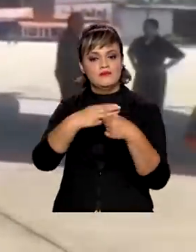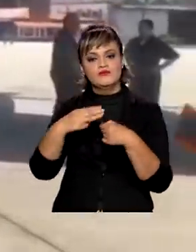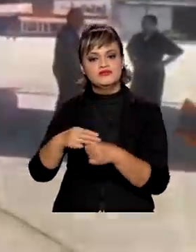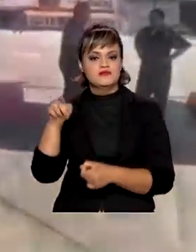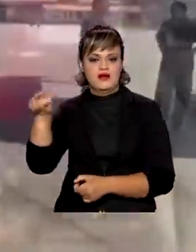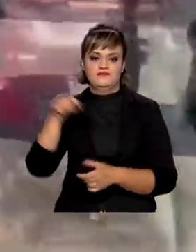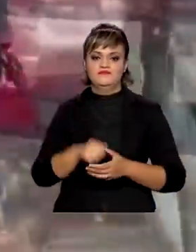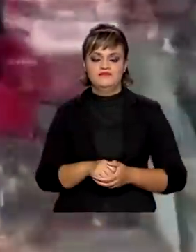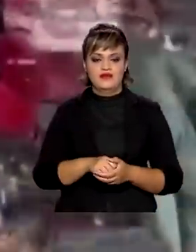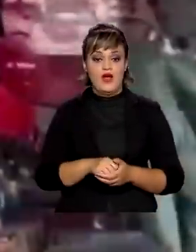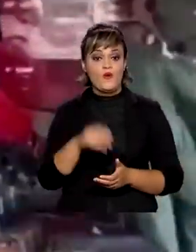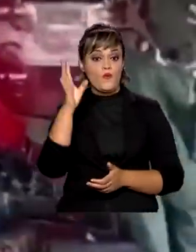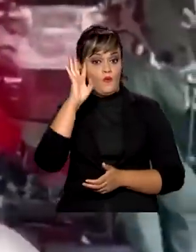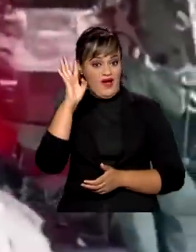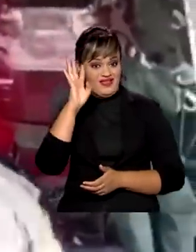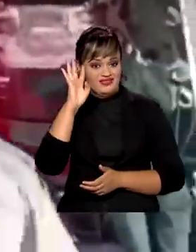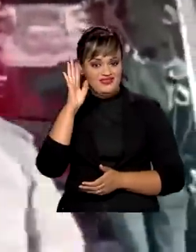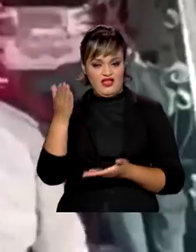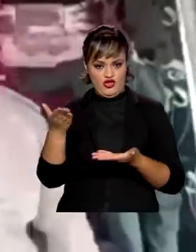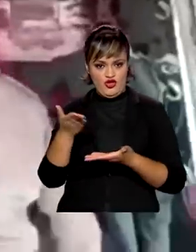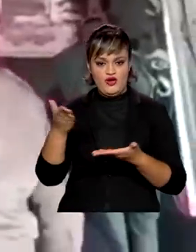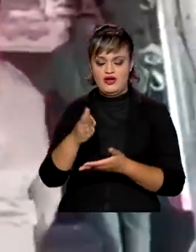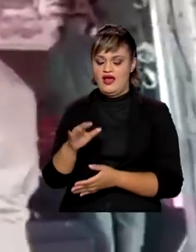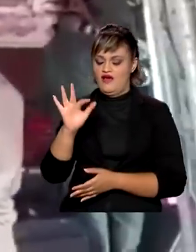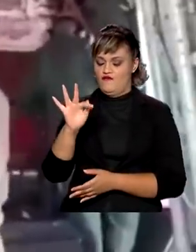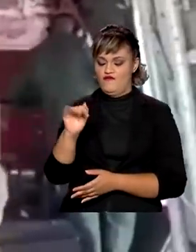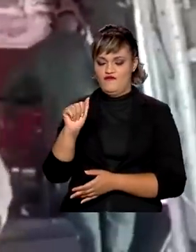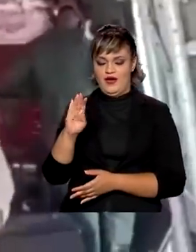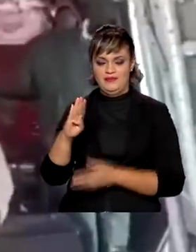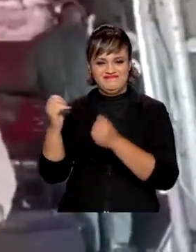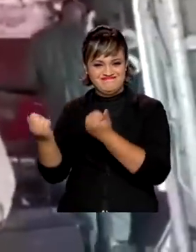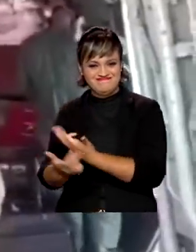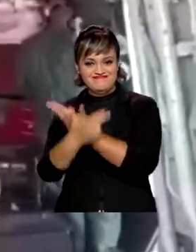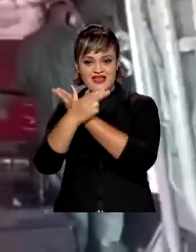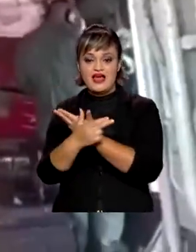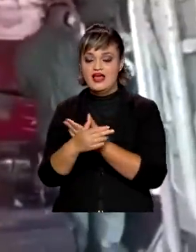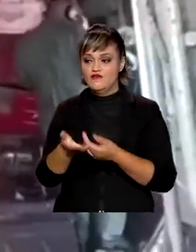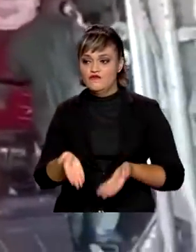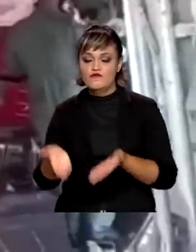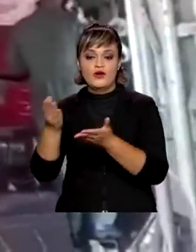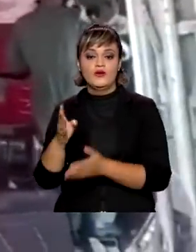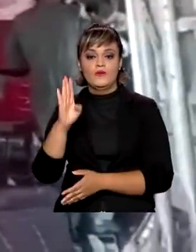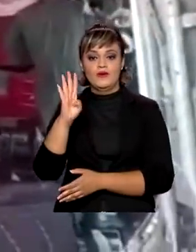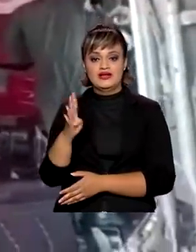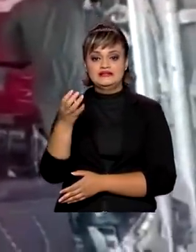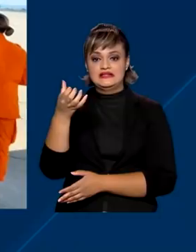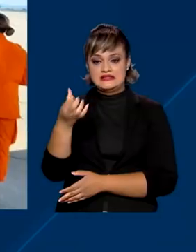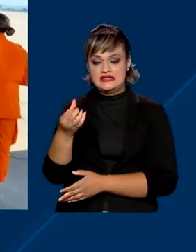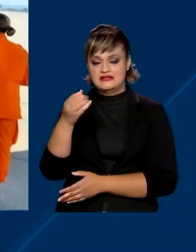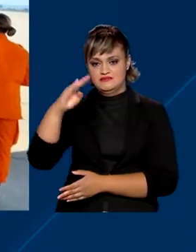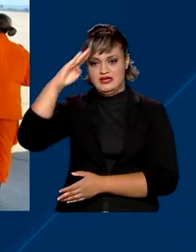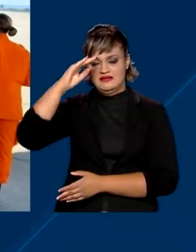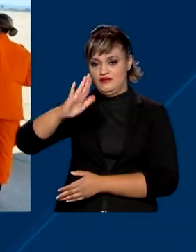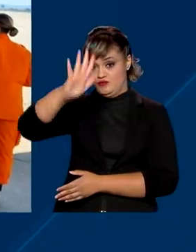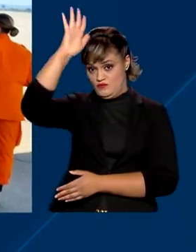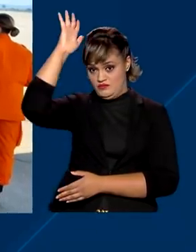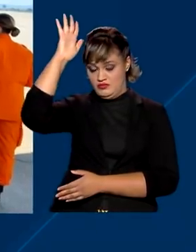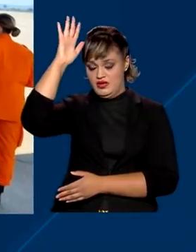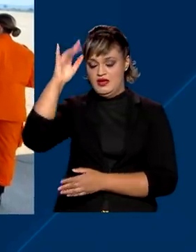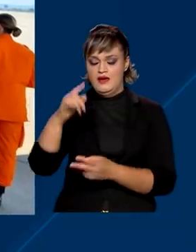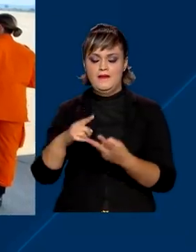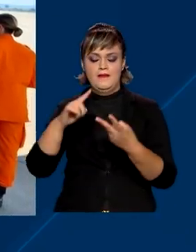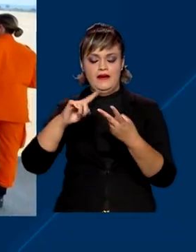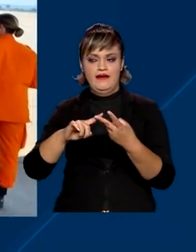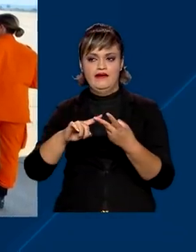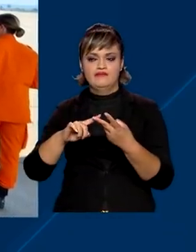atingidos. Nesta quarta-feira, a FAB levou 46 militares do Corpo de Bombeiros do Rio de Janeiro, além de